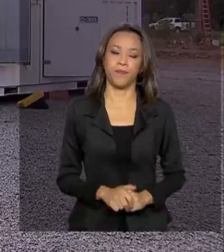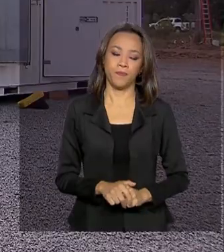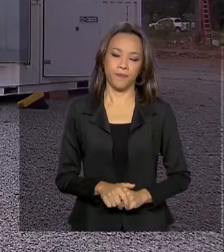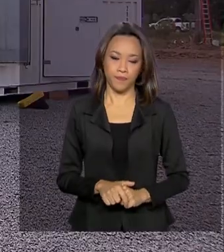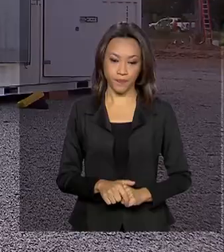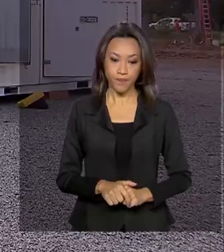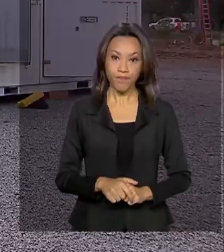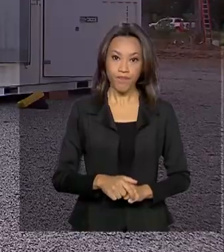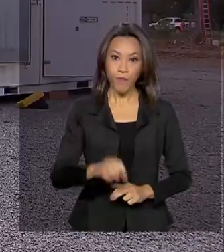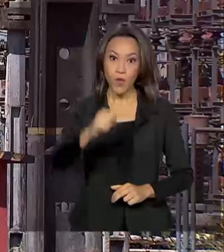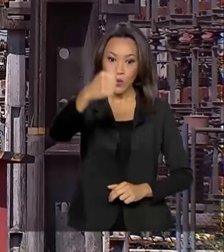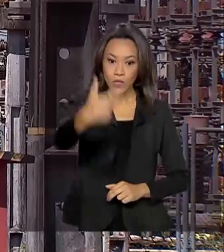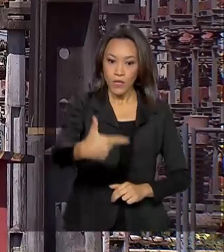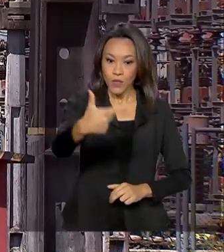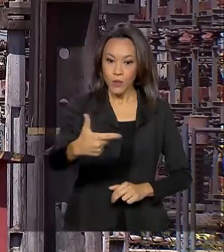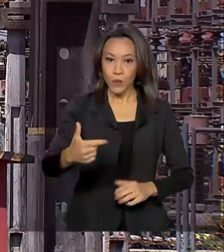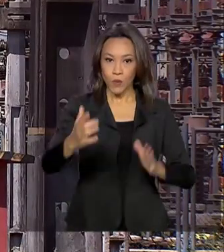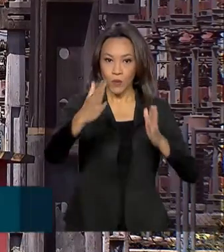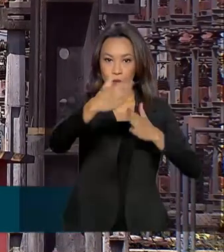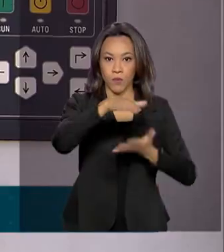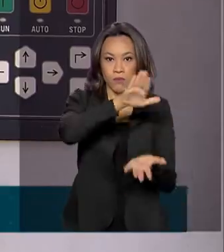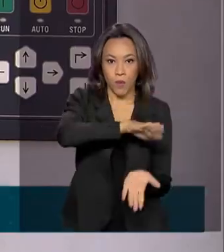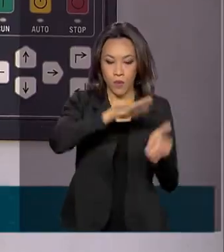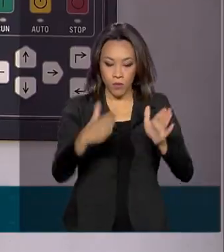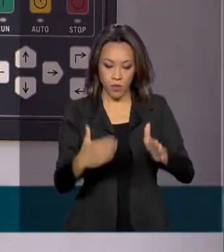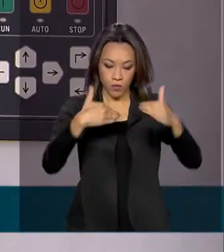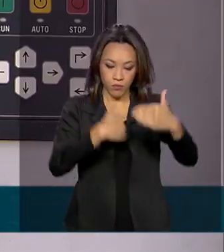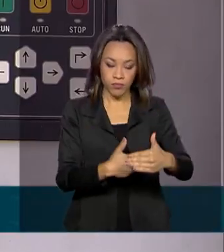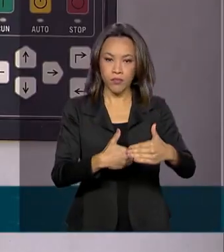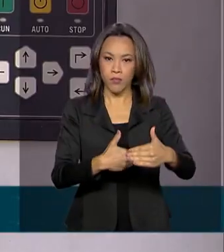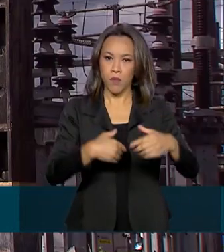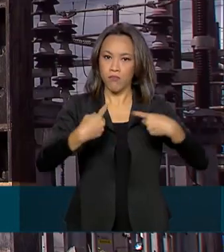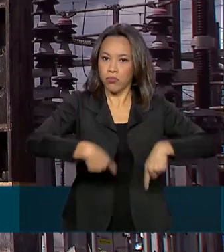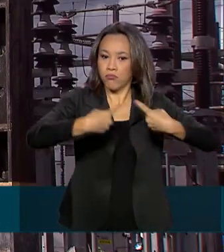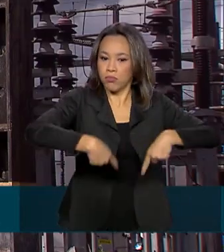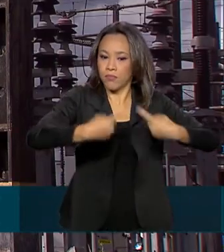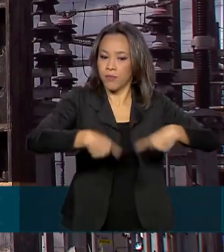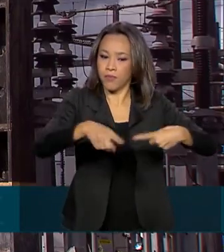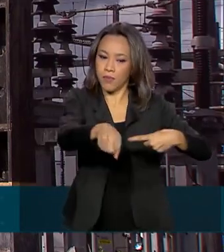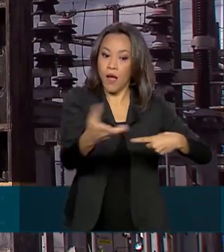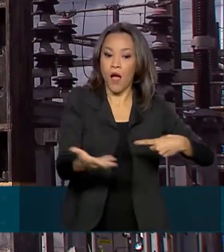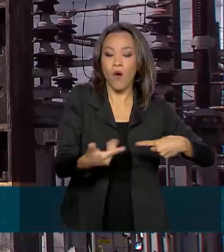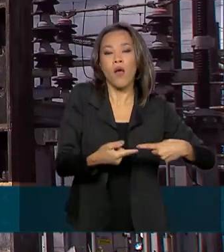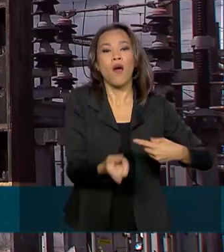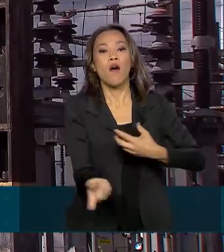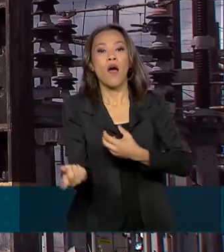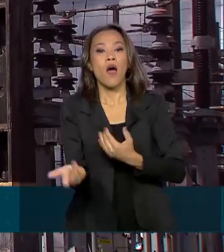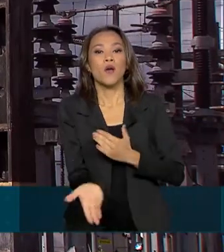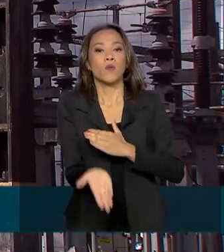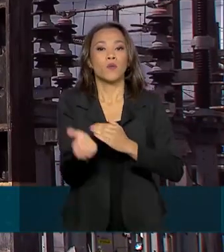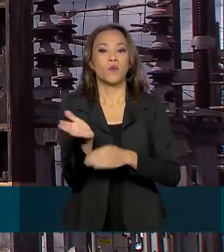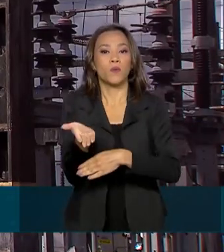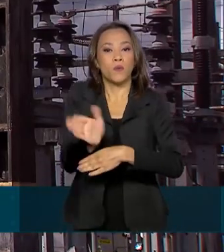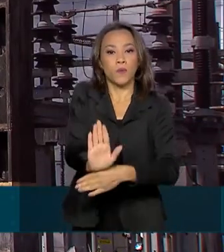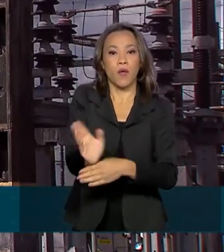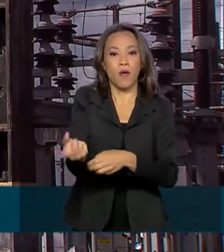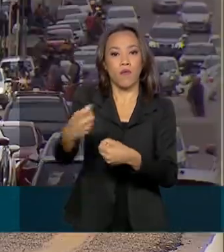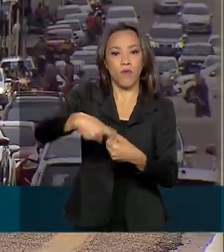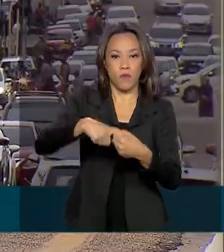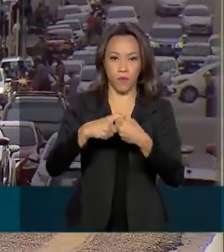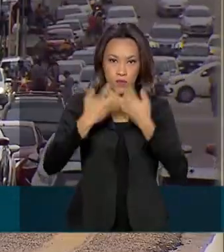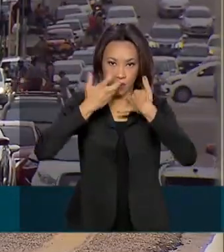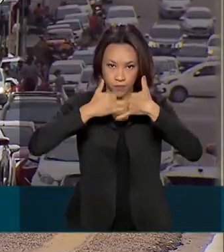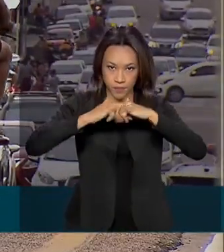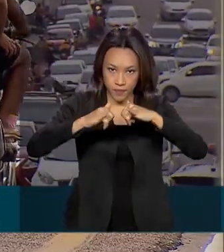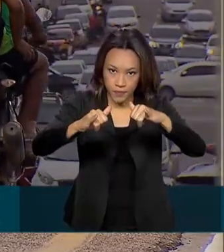O segundo transformador na subestação Macapá foi energizado, permitindo o restabelecimento completo da eletricidade